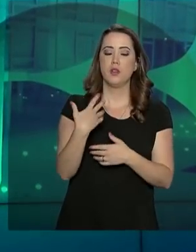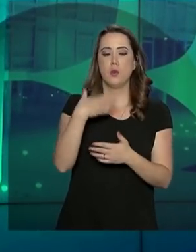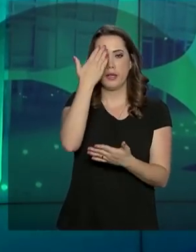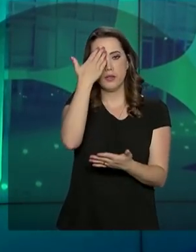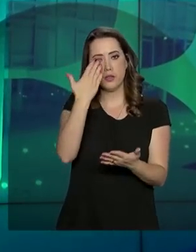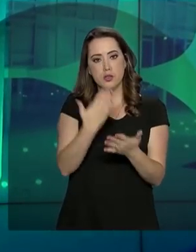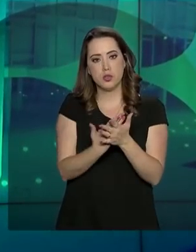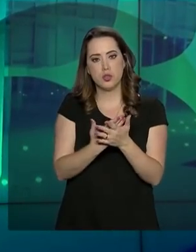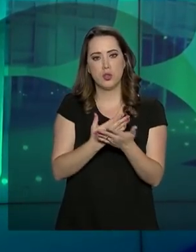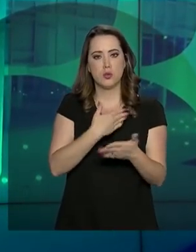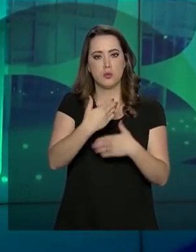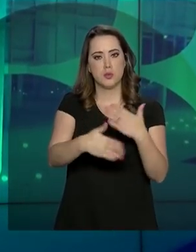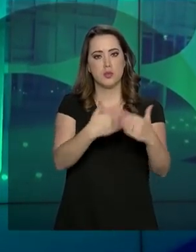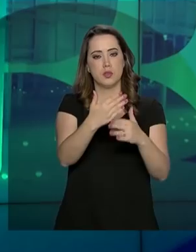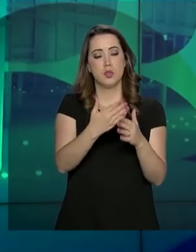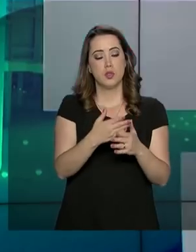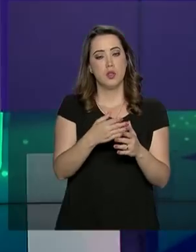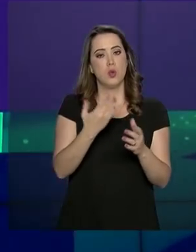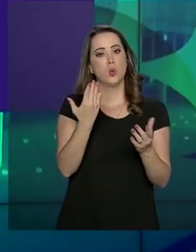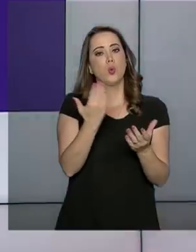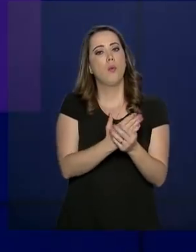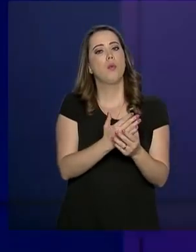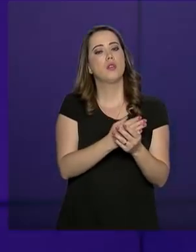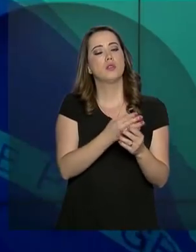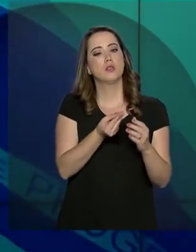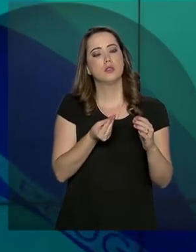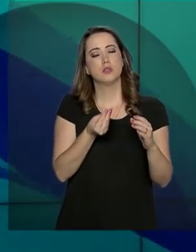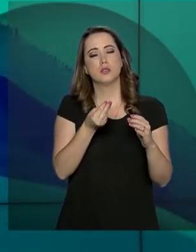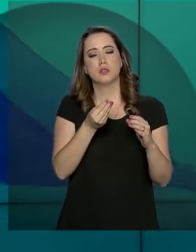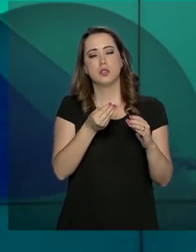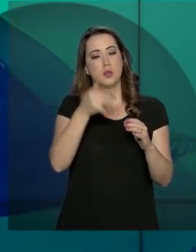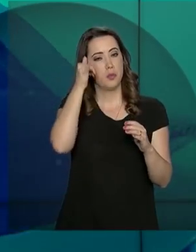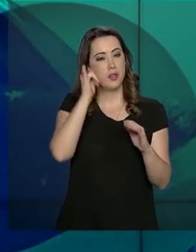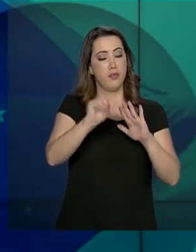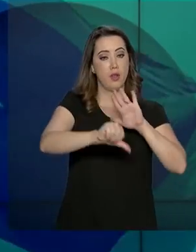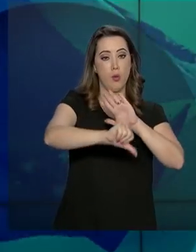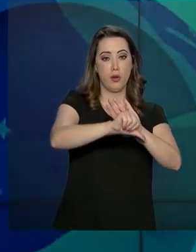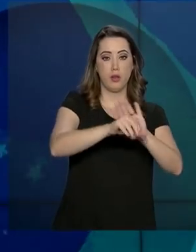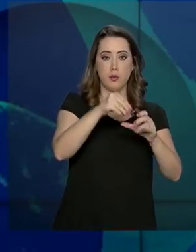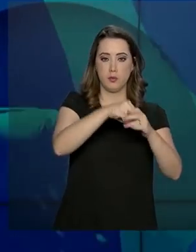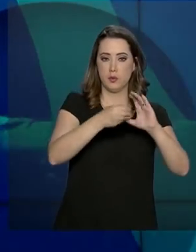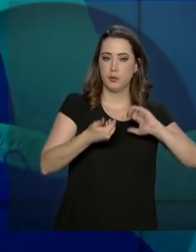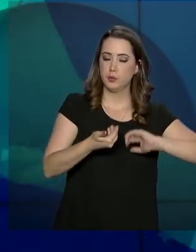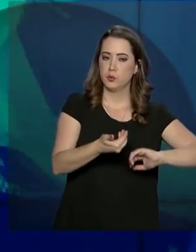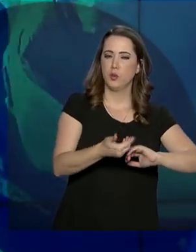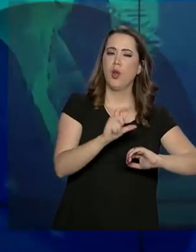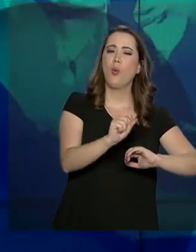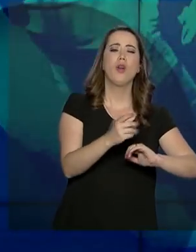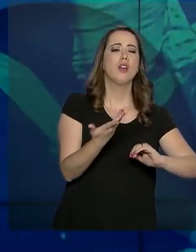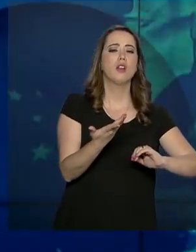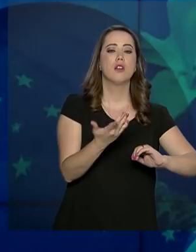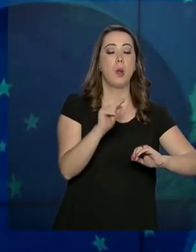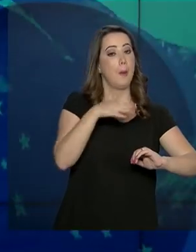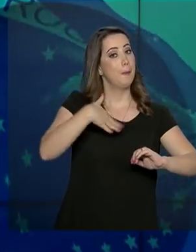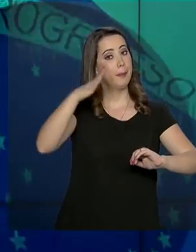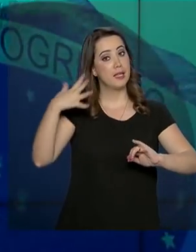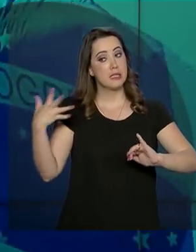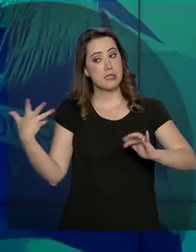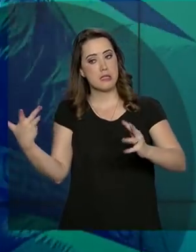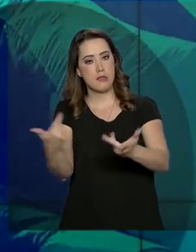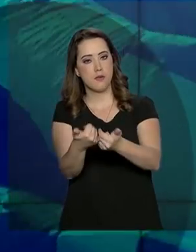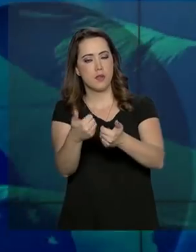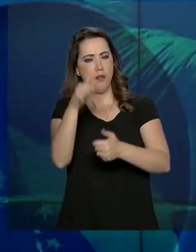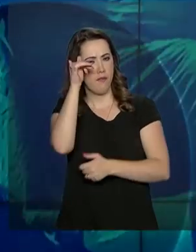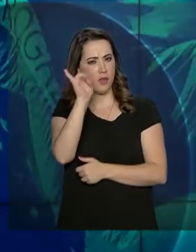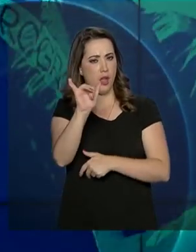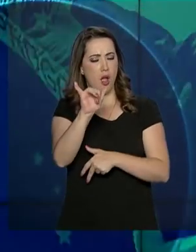confiante sobre a tramitação do pacote anticrime no Congresso Nacional. O pacote é para tornar mais efetivo o combate ao